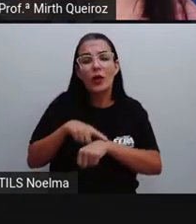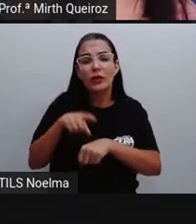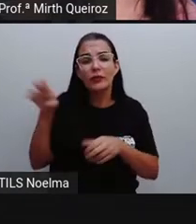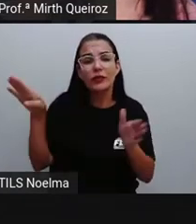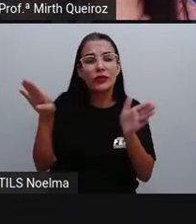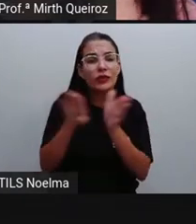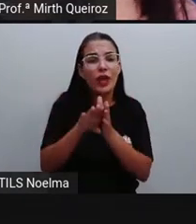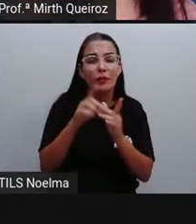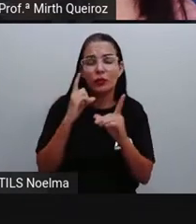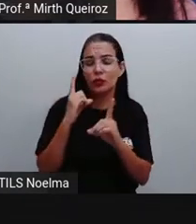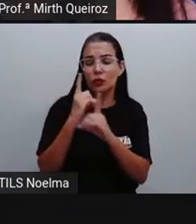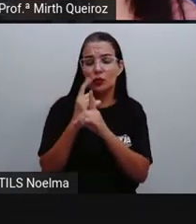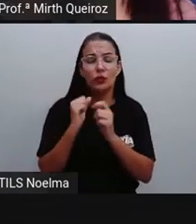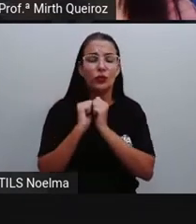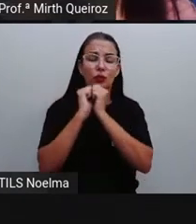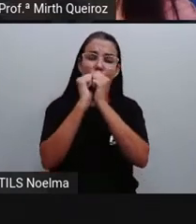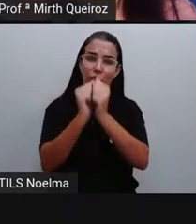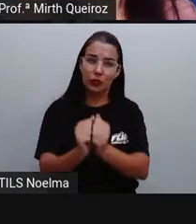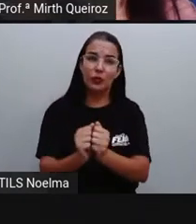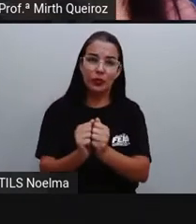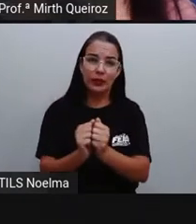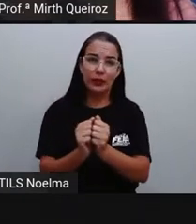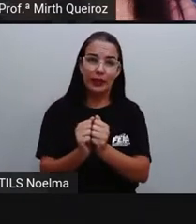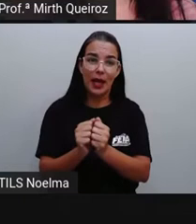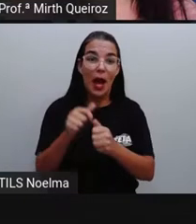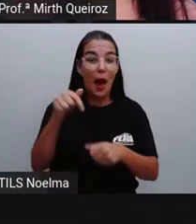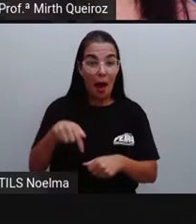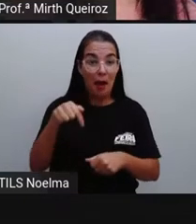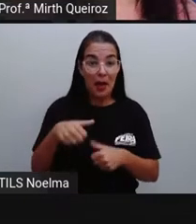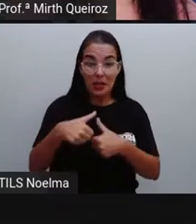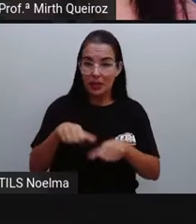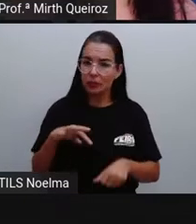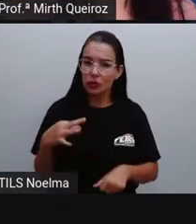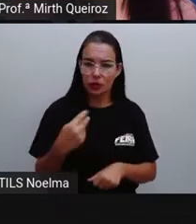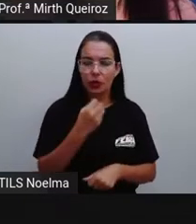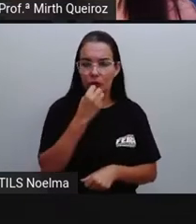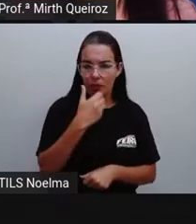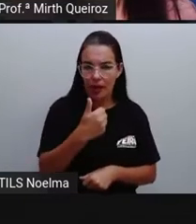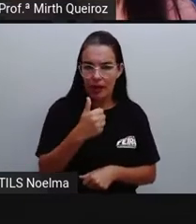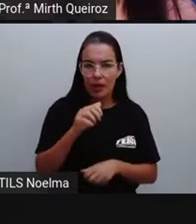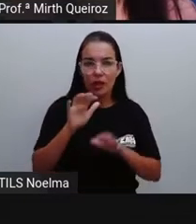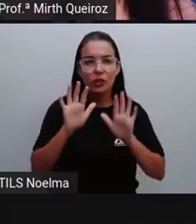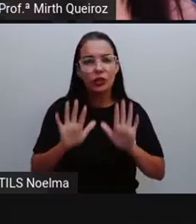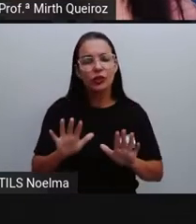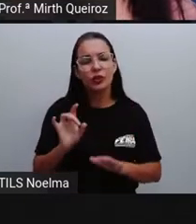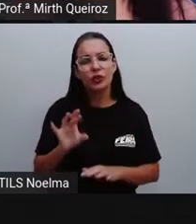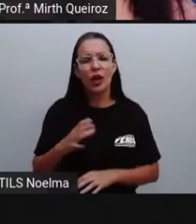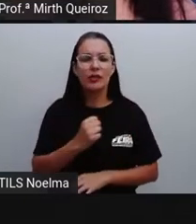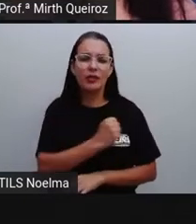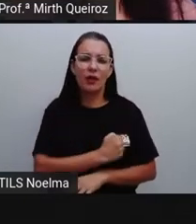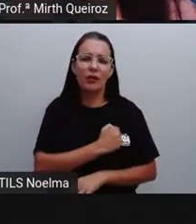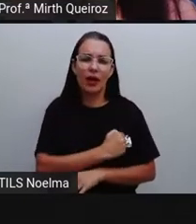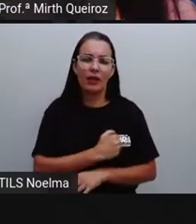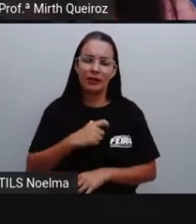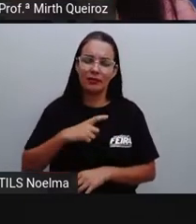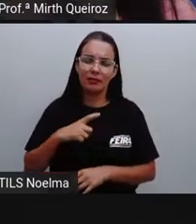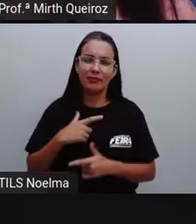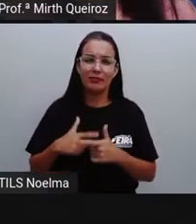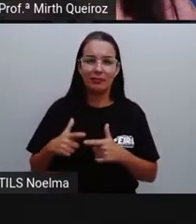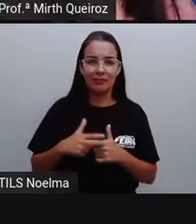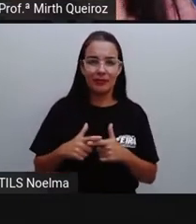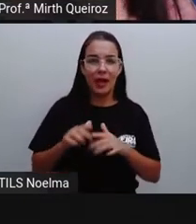a hora de estarmos juntos outra vez. Por aqui estamos todos bem. Somente a saudade que nos